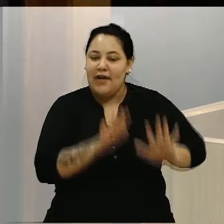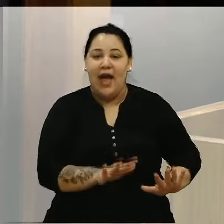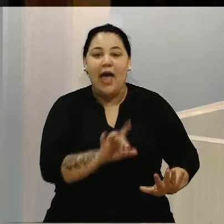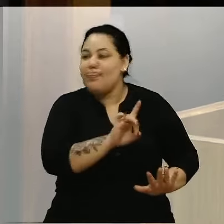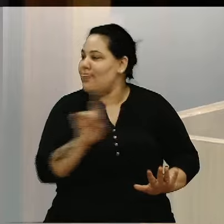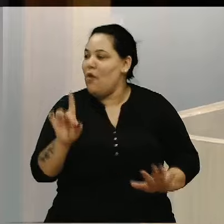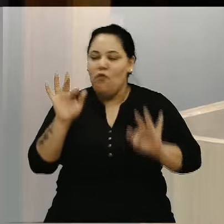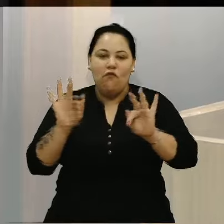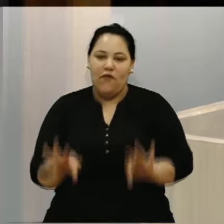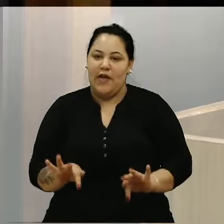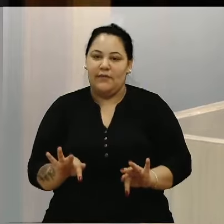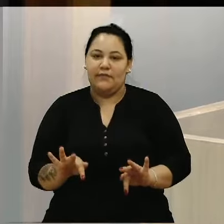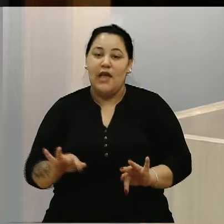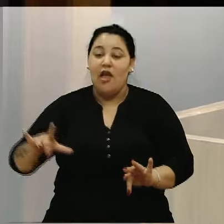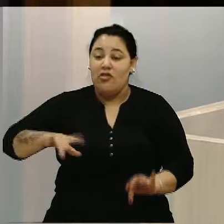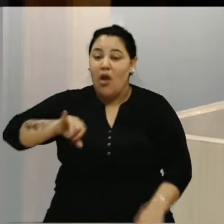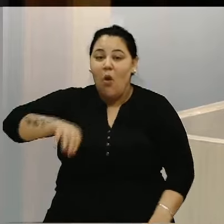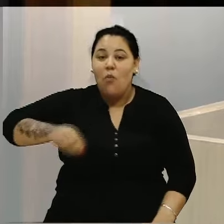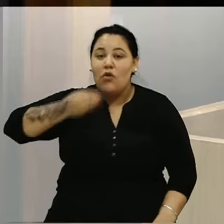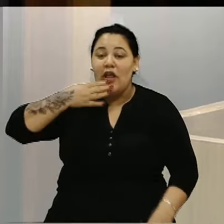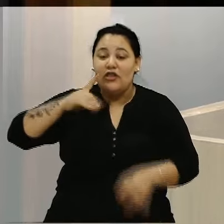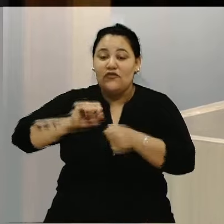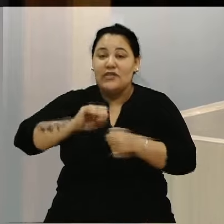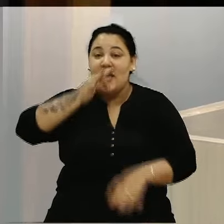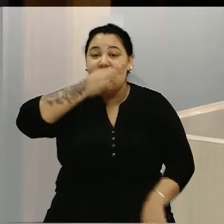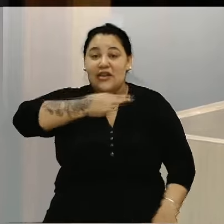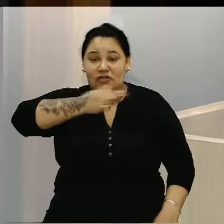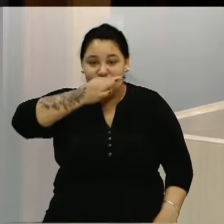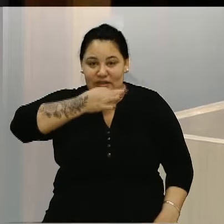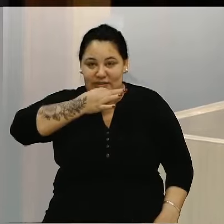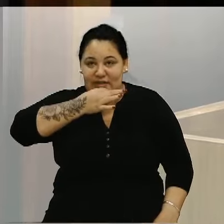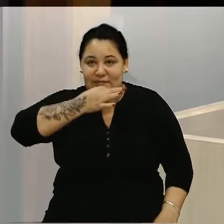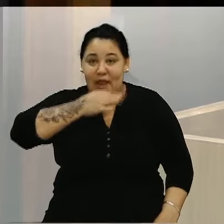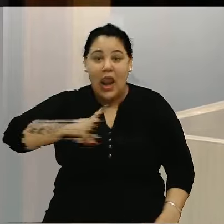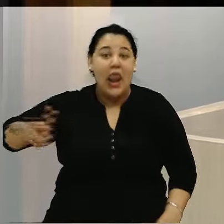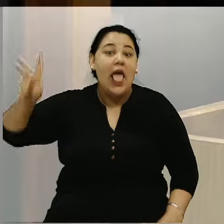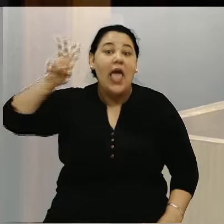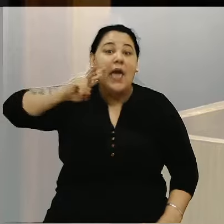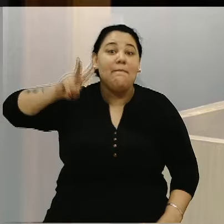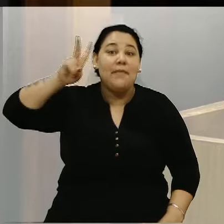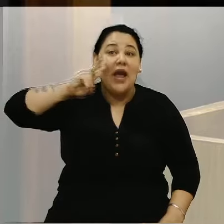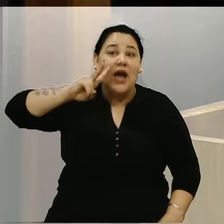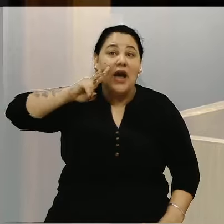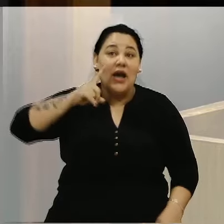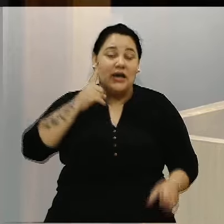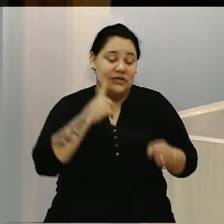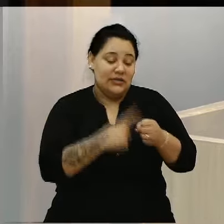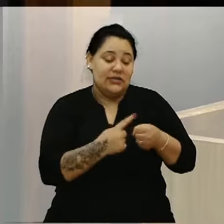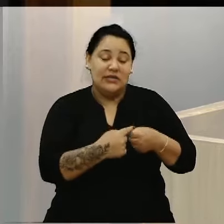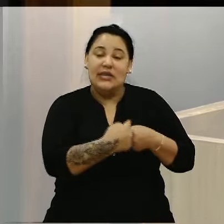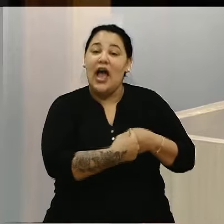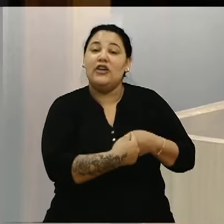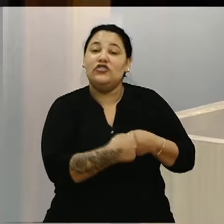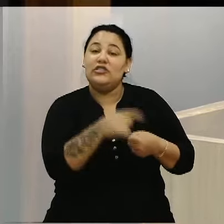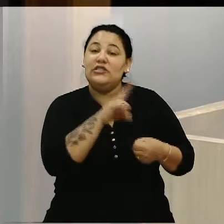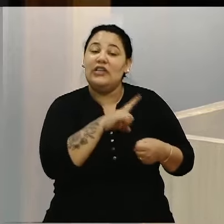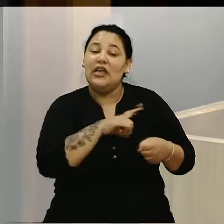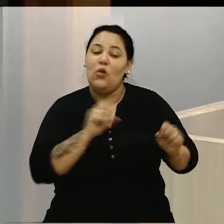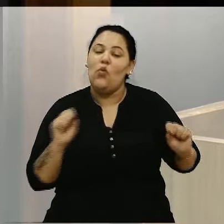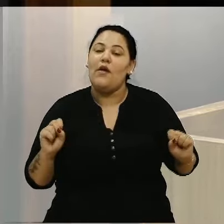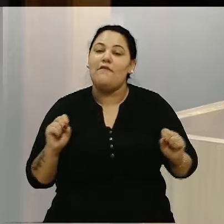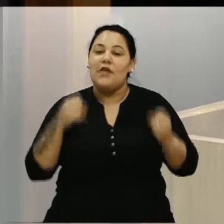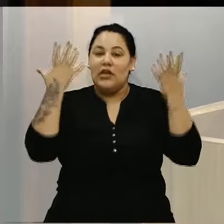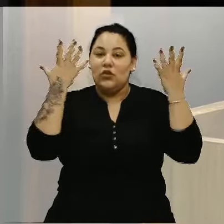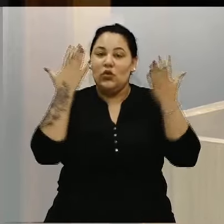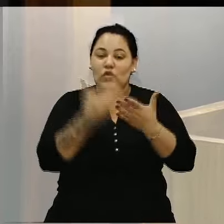E temos a chance De fazer Caxias do Sul Ser lembrada Como a cidade Que tem um evento Todo